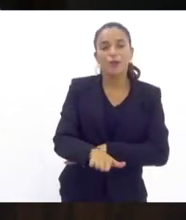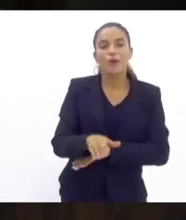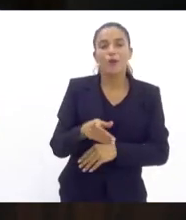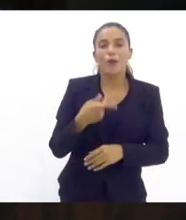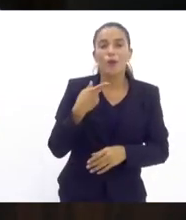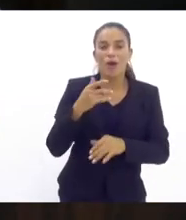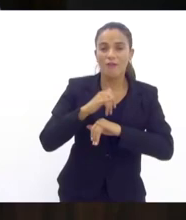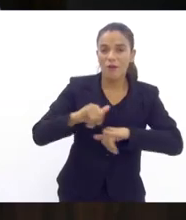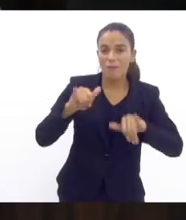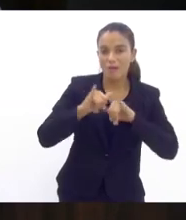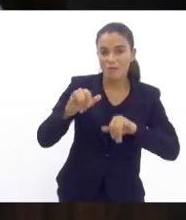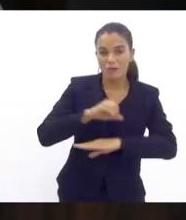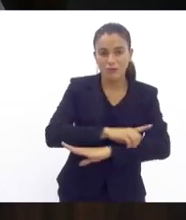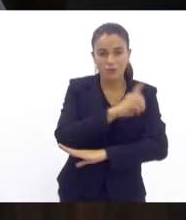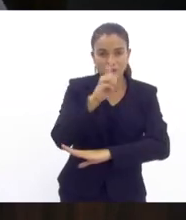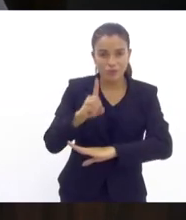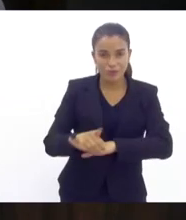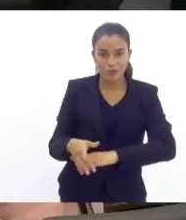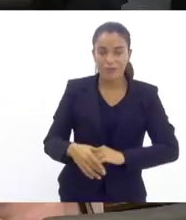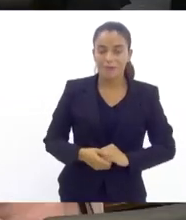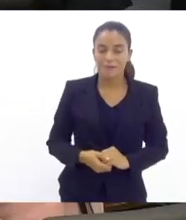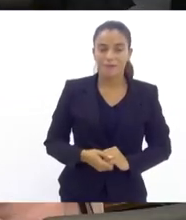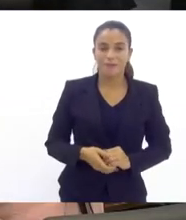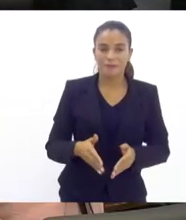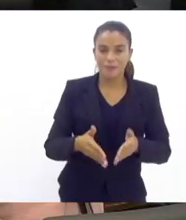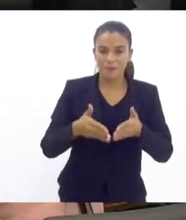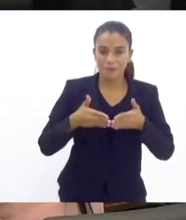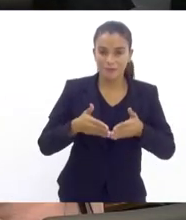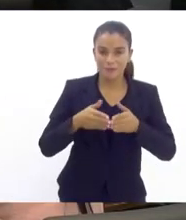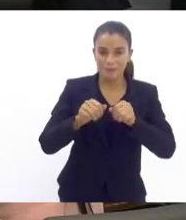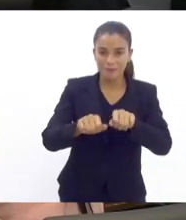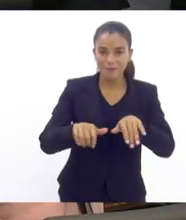do dia está suspensa a sessão eu ge persone